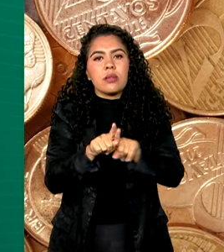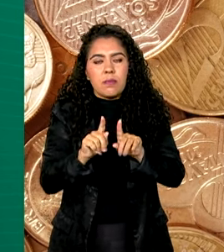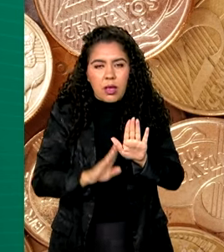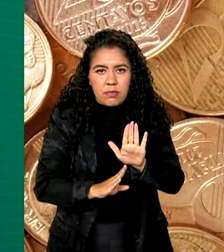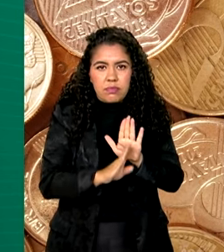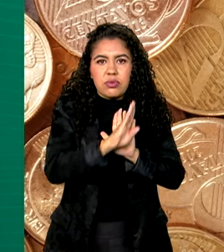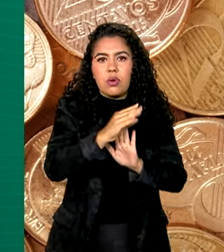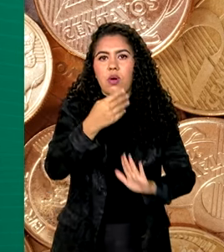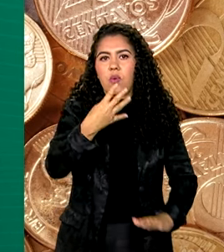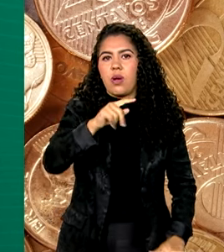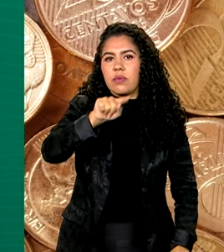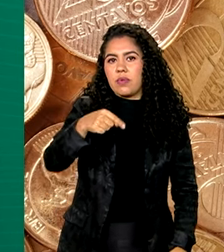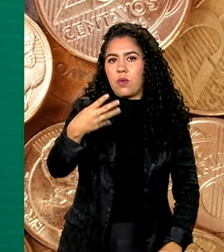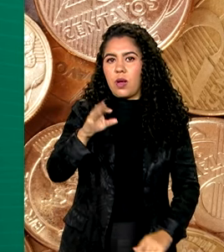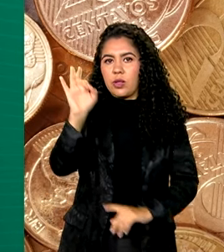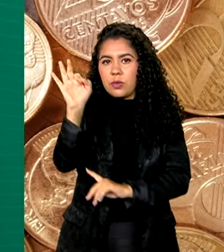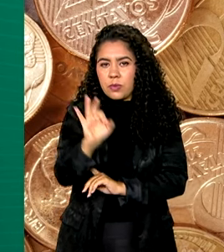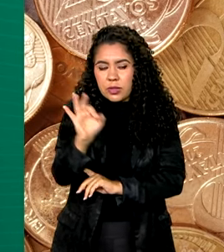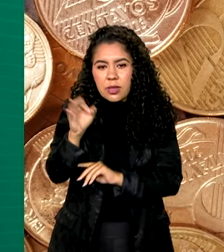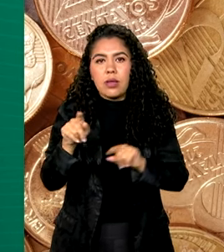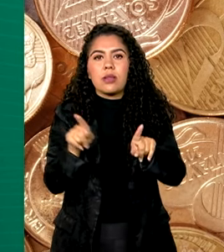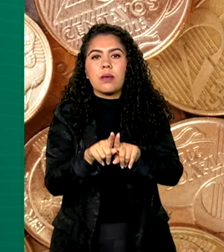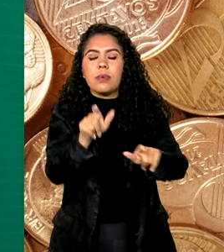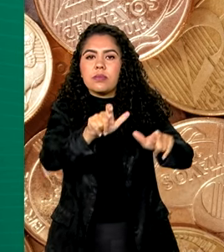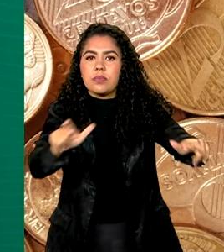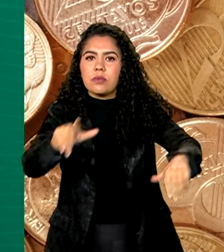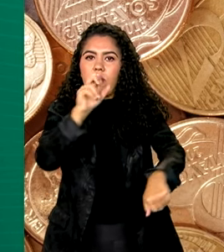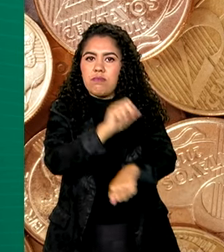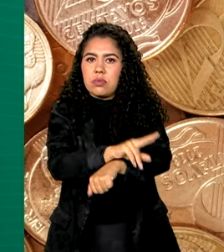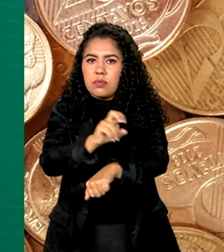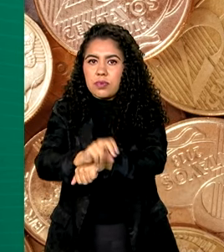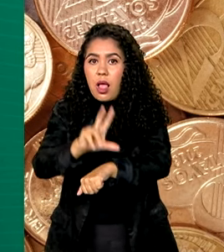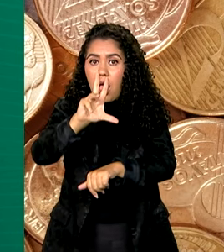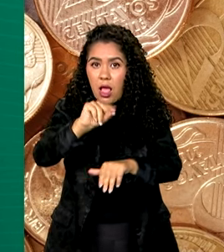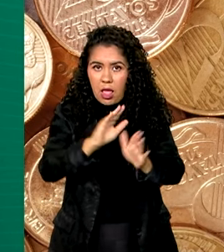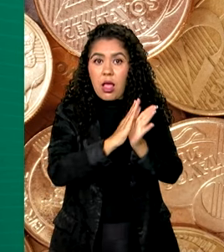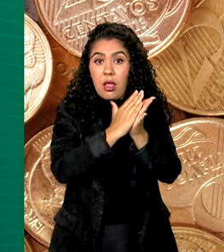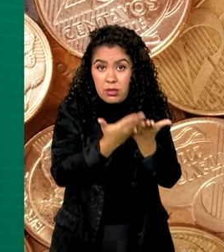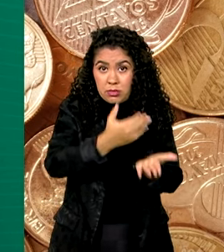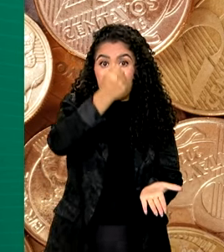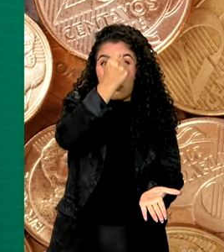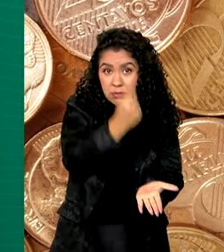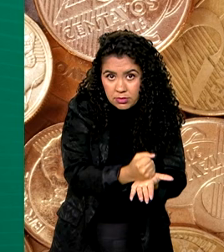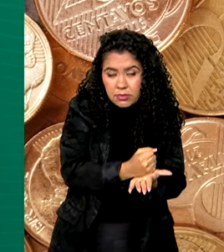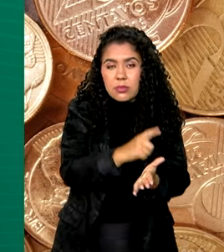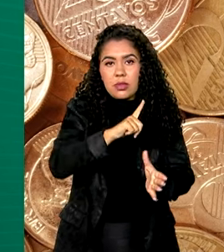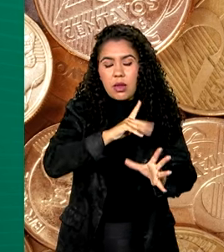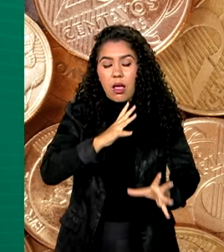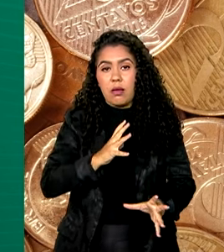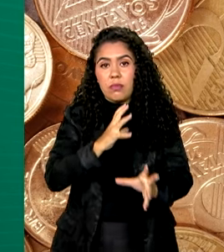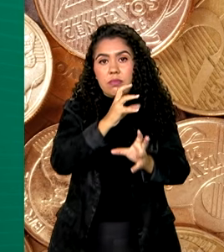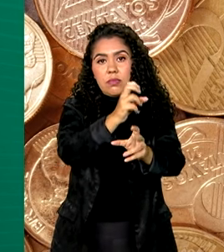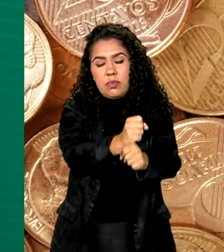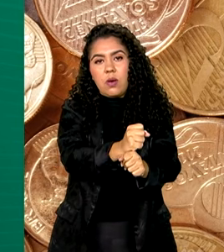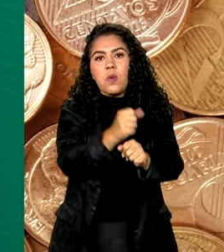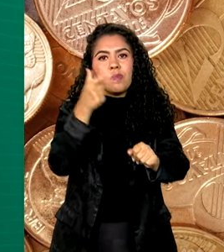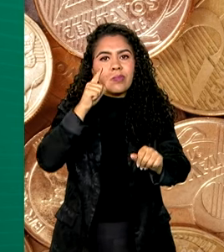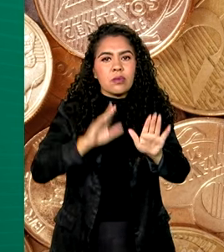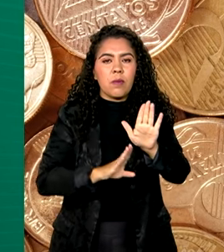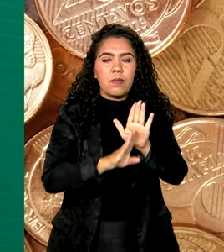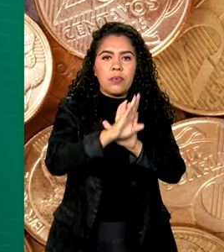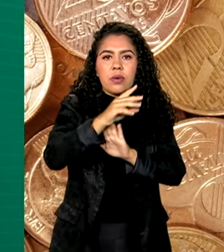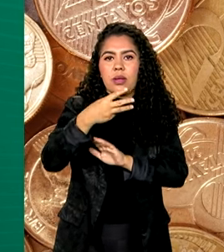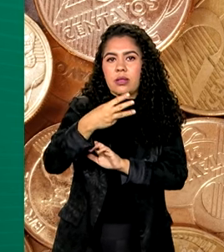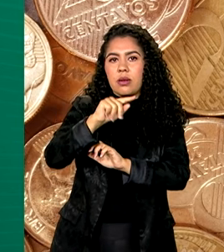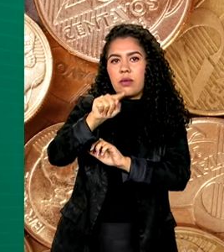,4%. E os empregados formais, ou seja, com carteira assinada, tiveram avanço de 3